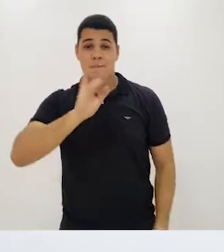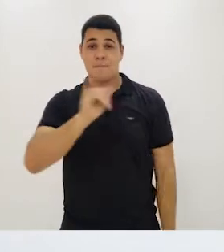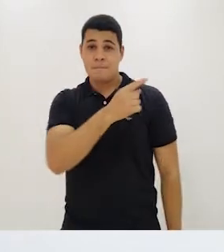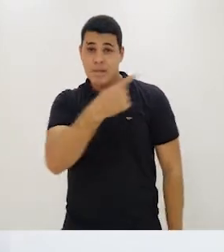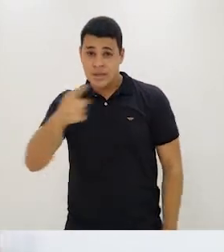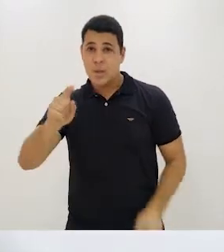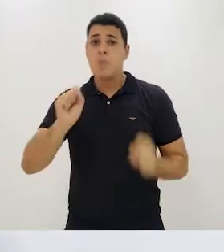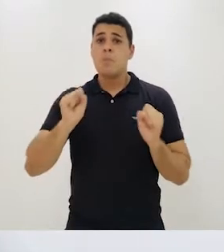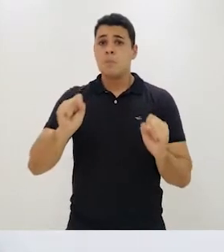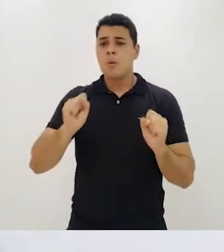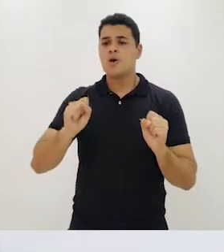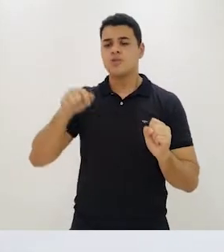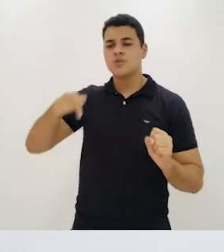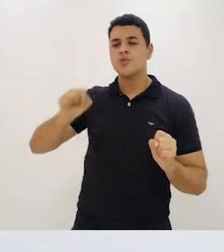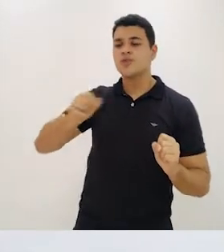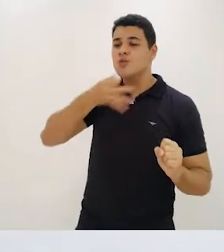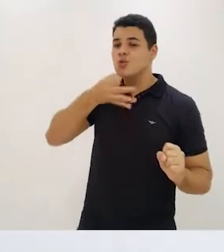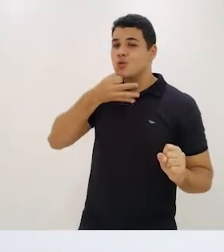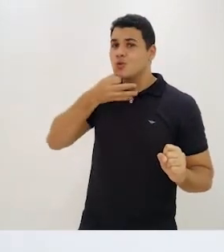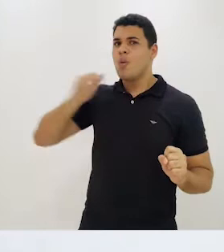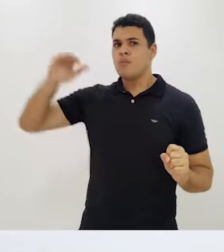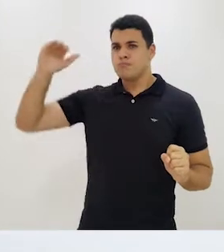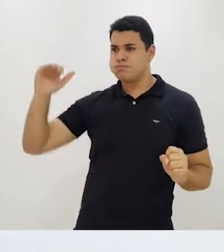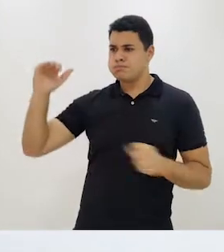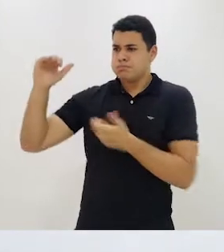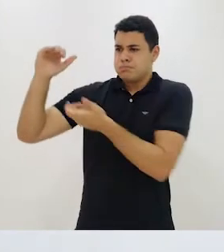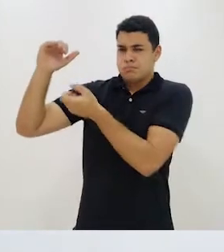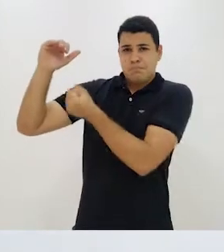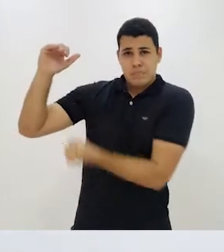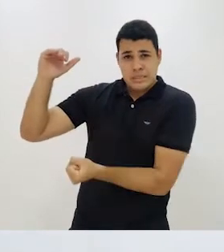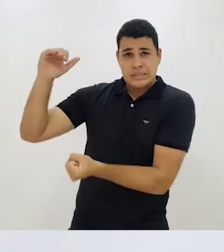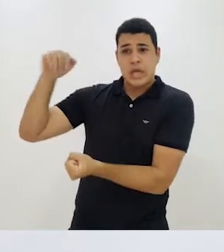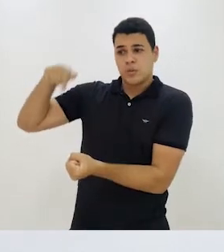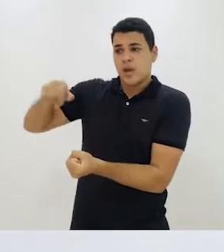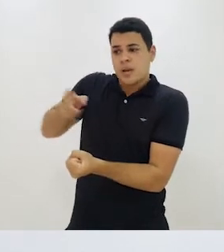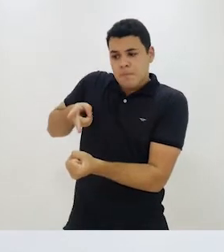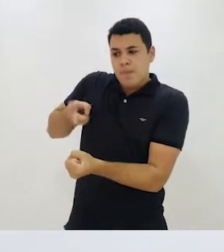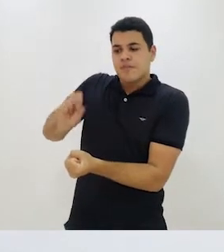e deixar somente o baixo se movimentando.